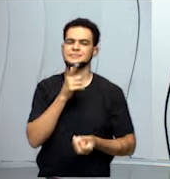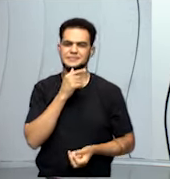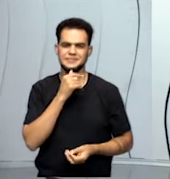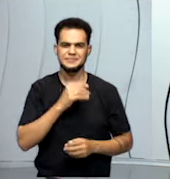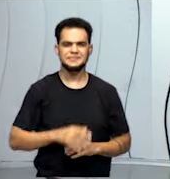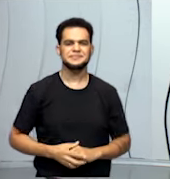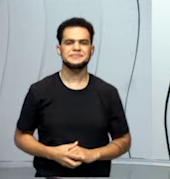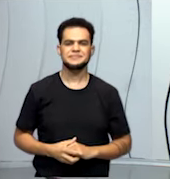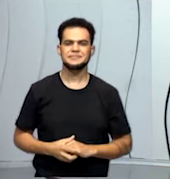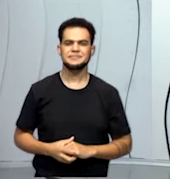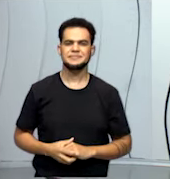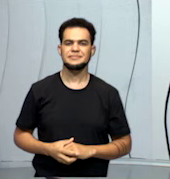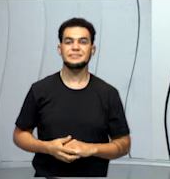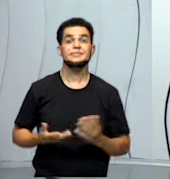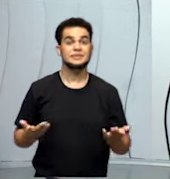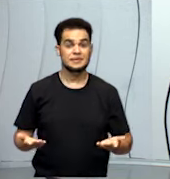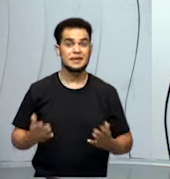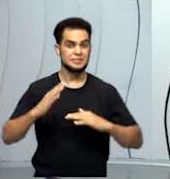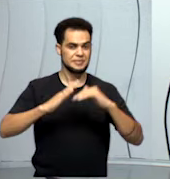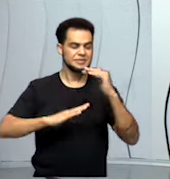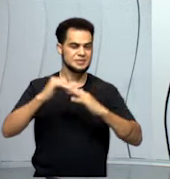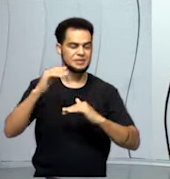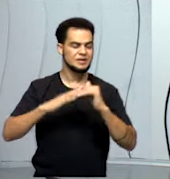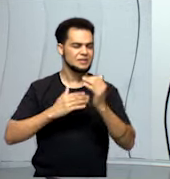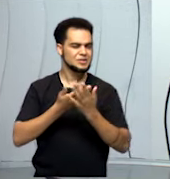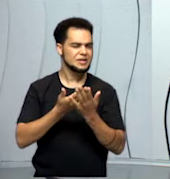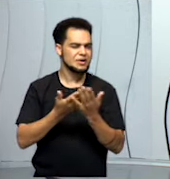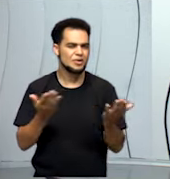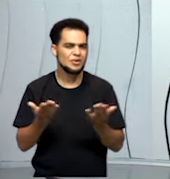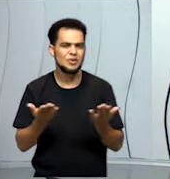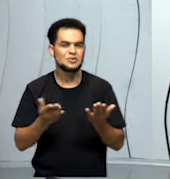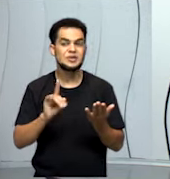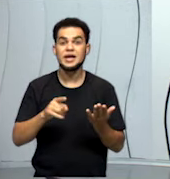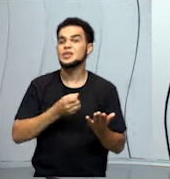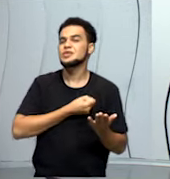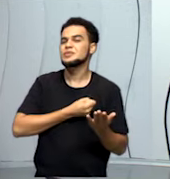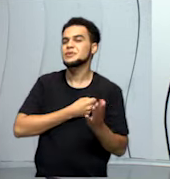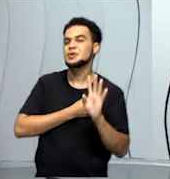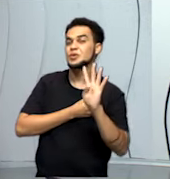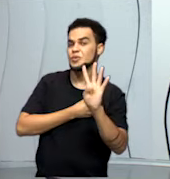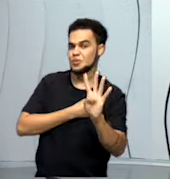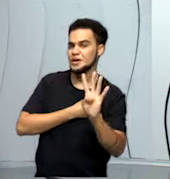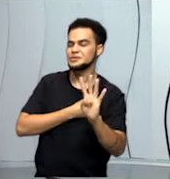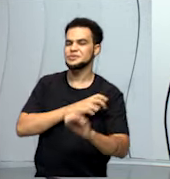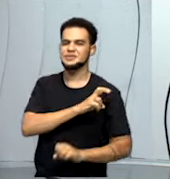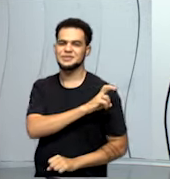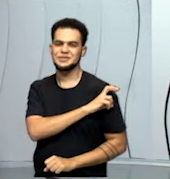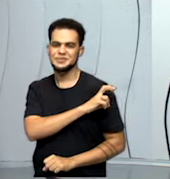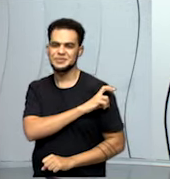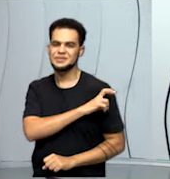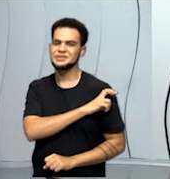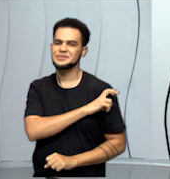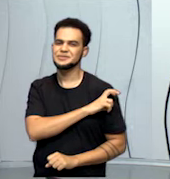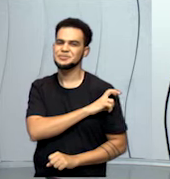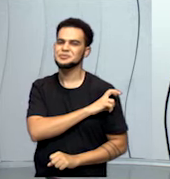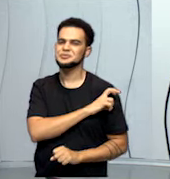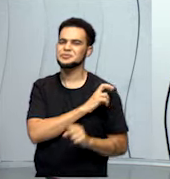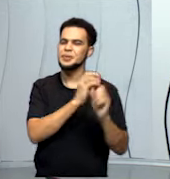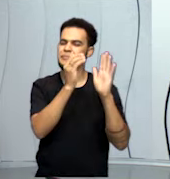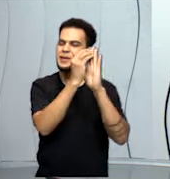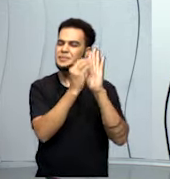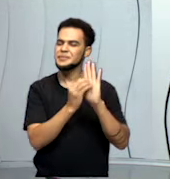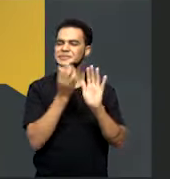A habilidade trabalhada hoje é a habilidade número 4 do quinto ano do componente curricular